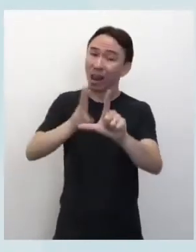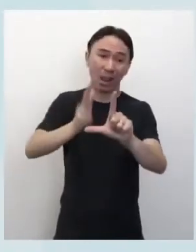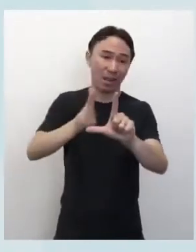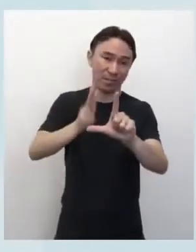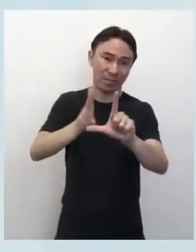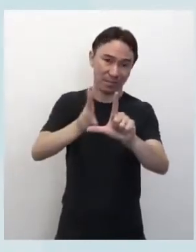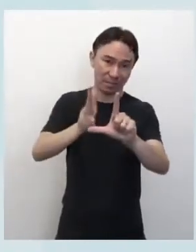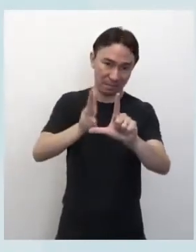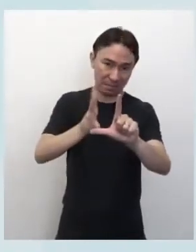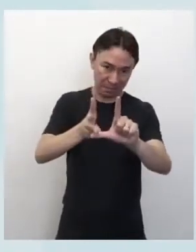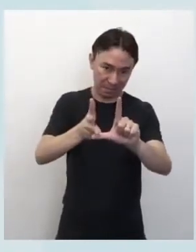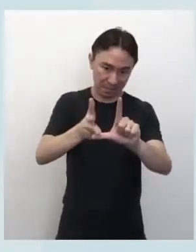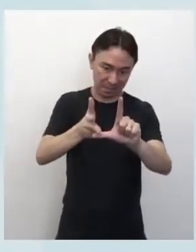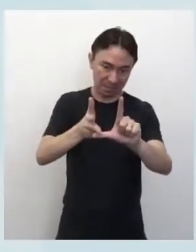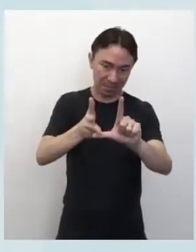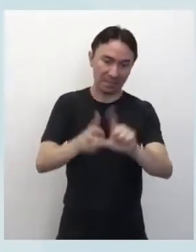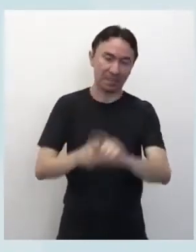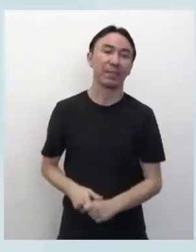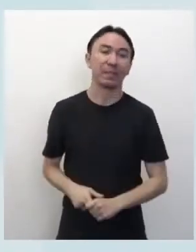lives.